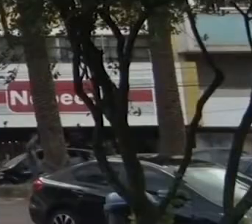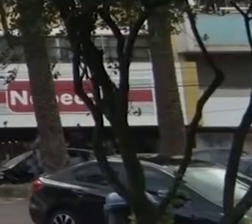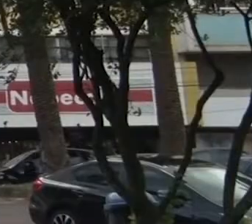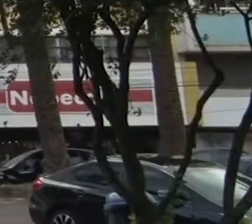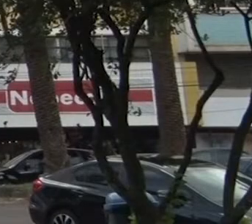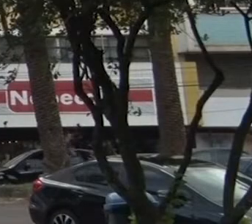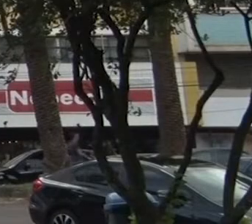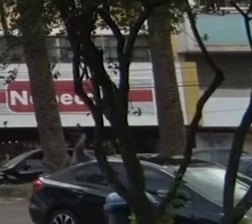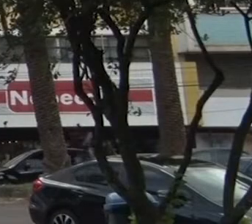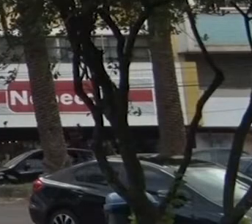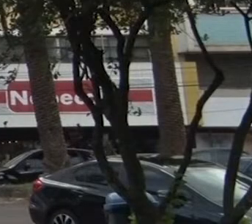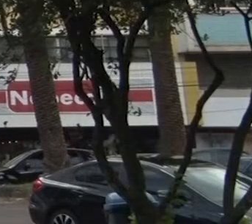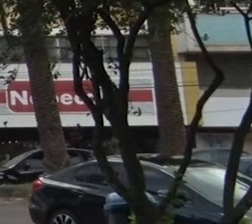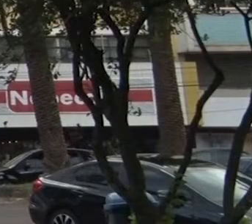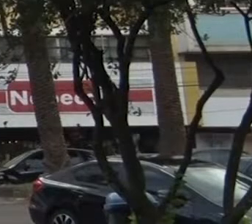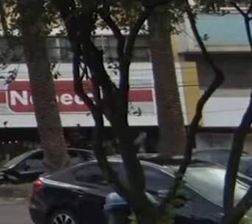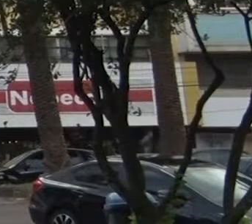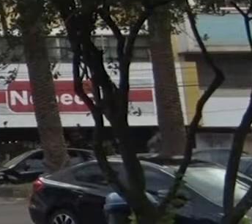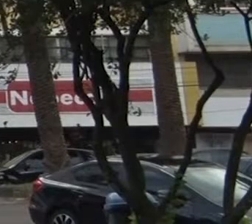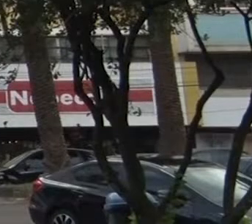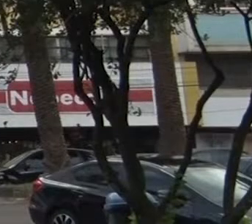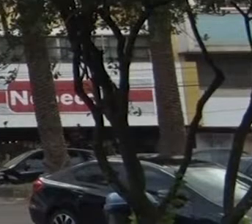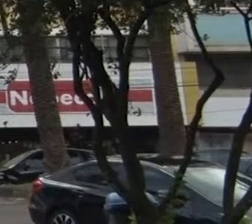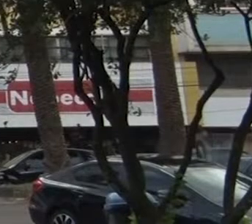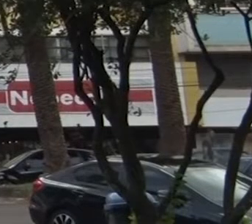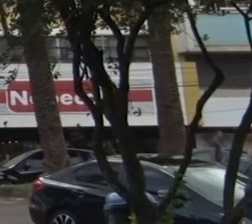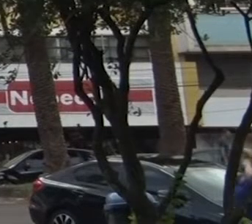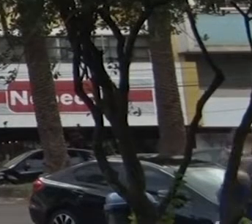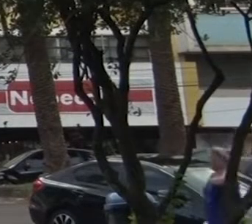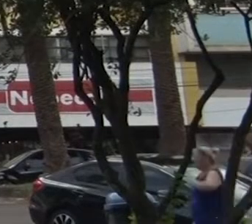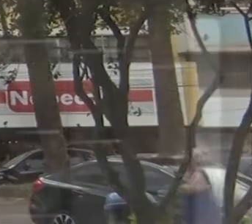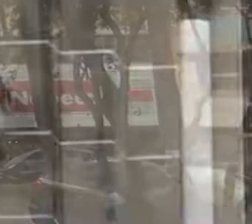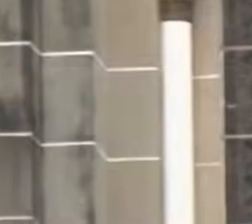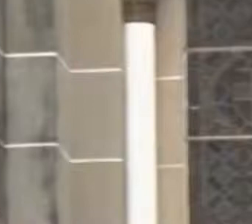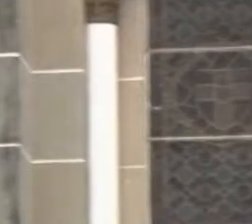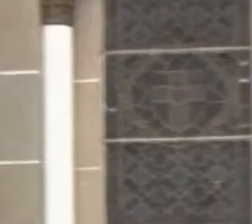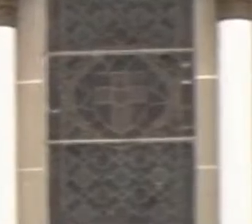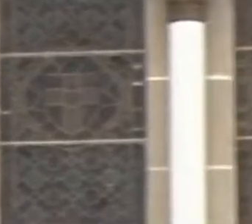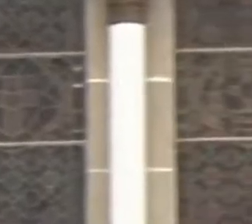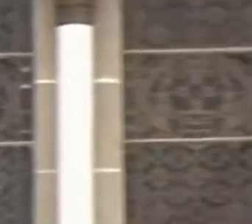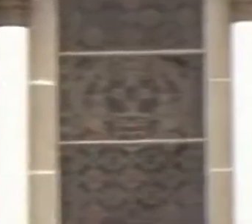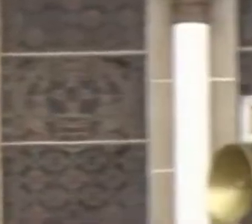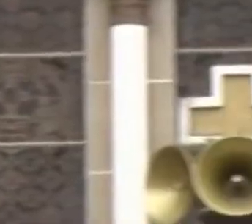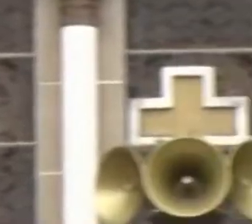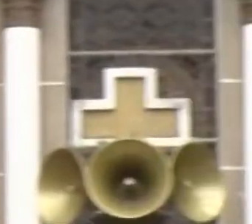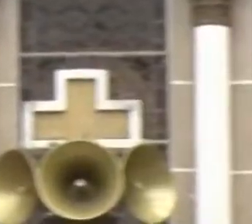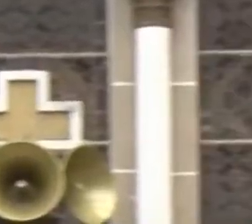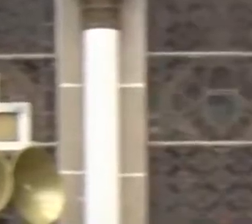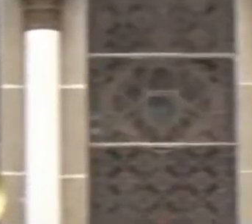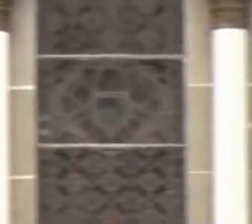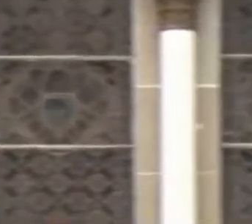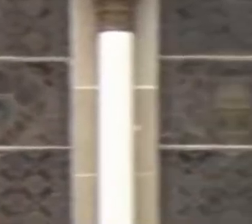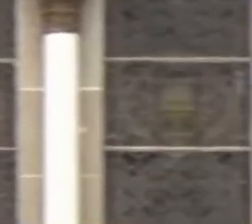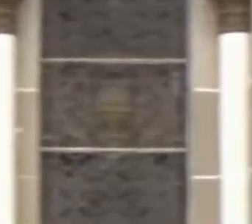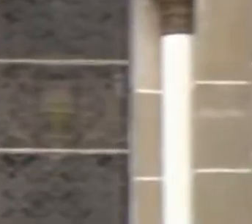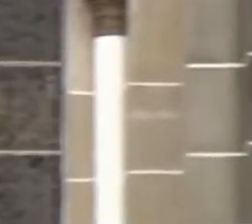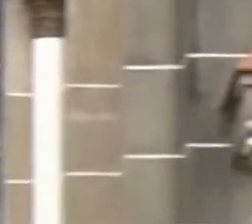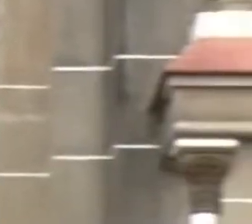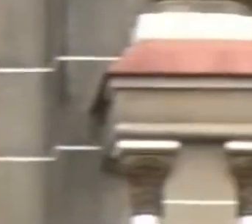Anos mais tarde, a pequena igreja deu espaço à construção da catedral. Mas foi somente em 20 de janeiro de